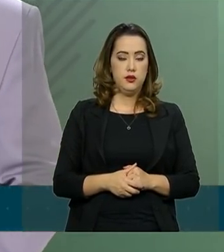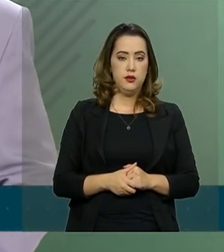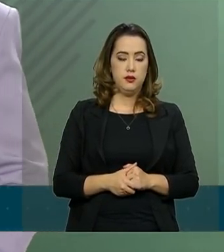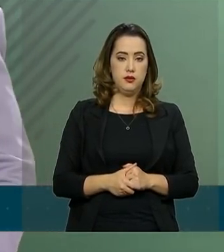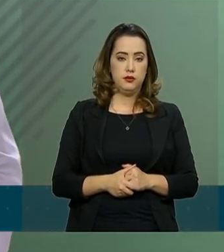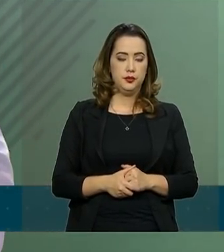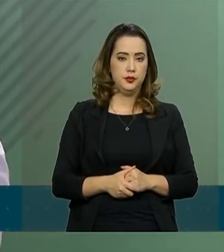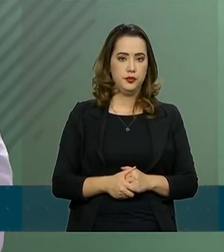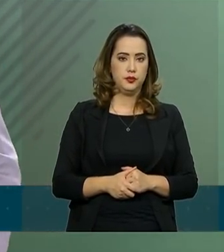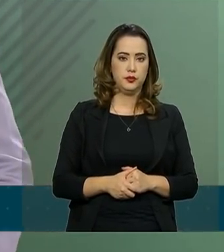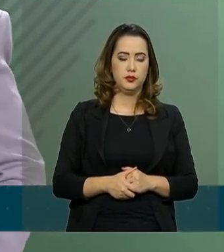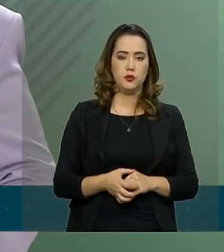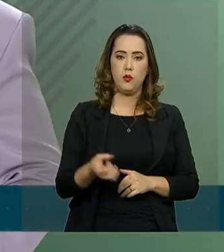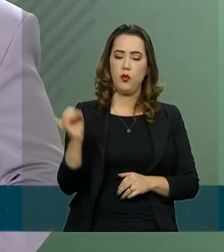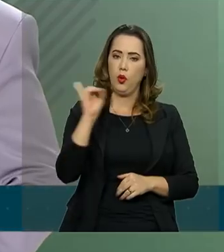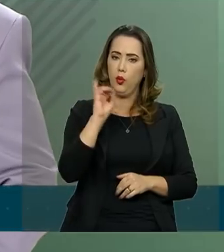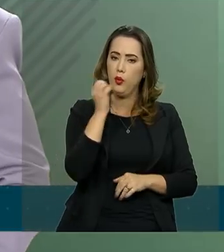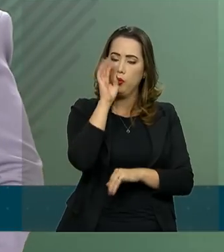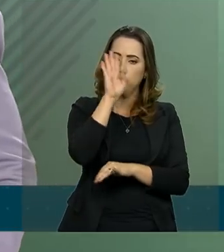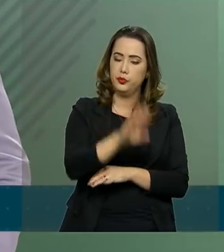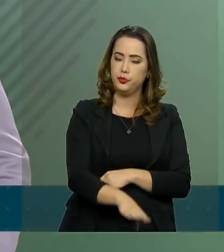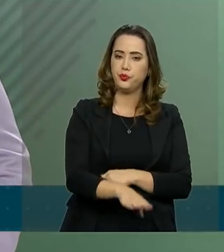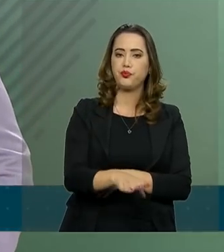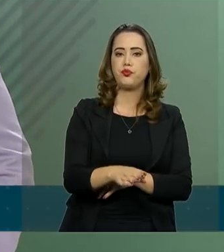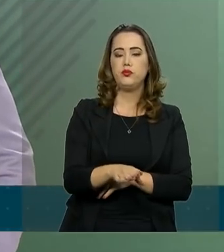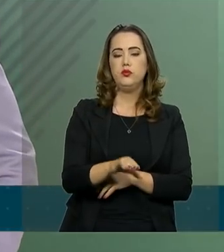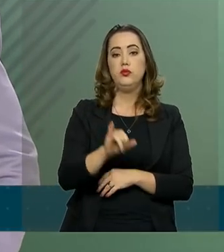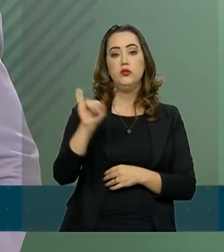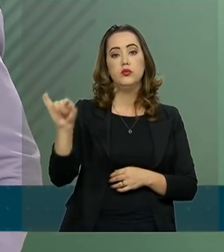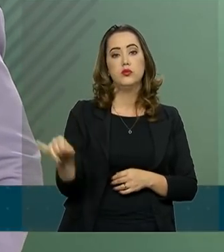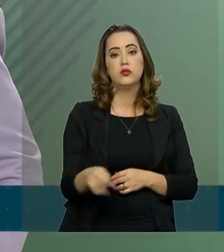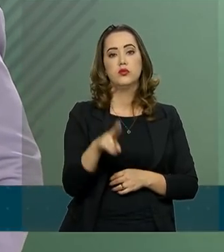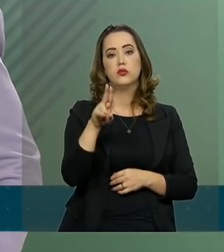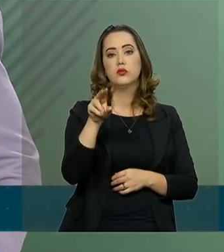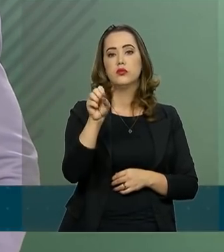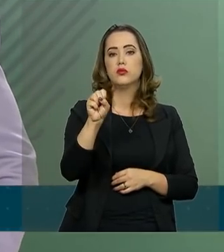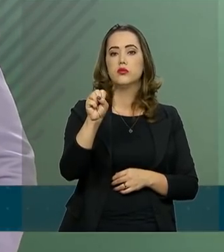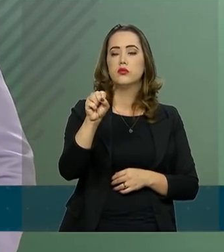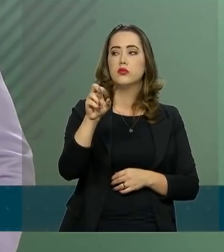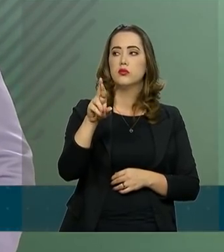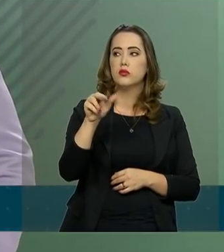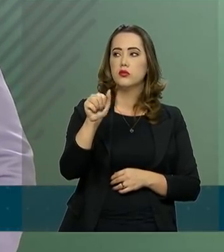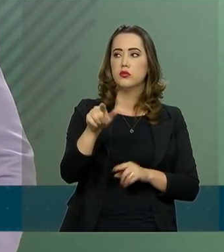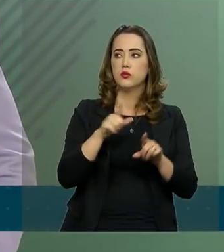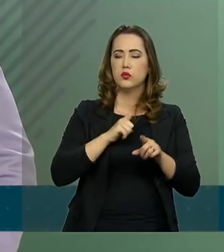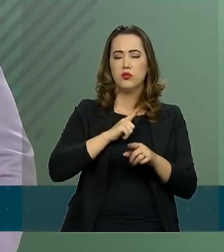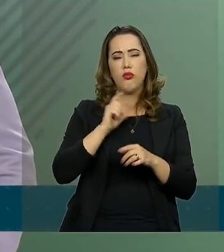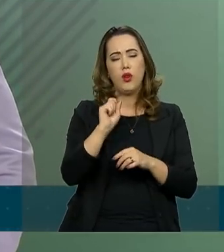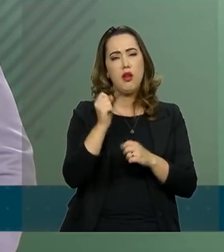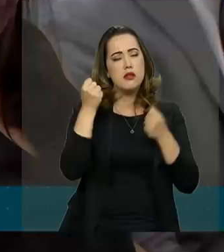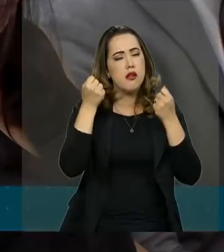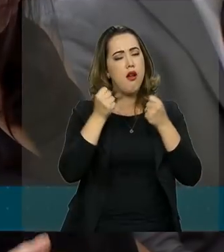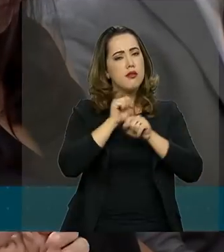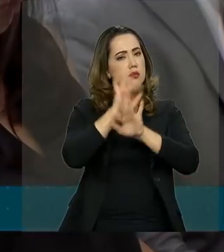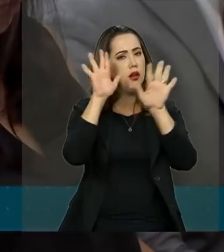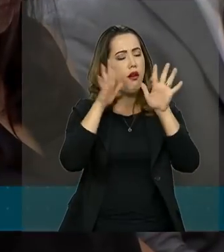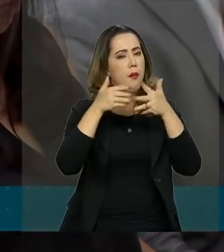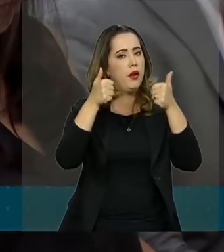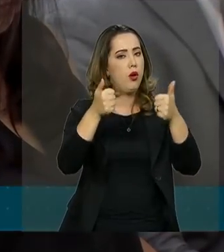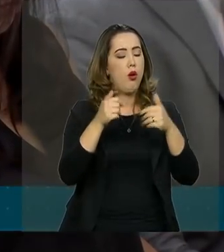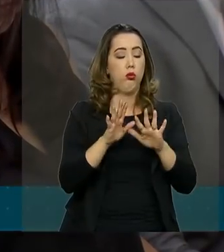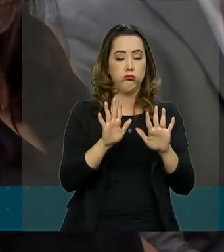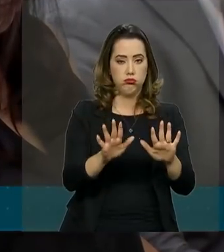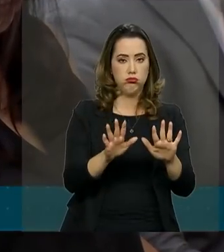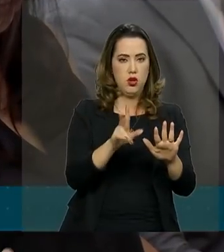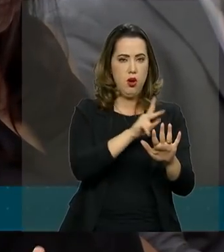Boa tarde, porta-voz. Tudo bom, Sara? Tudo, Jorge. O Sara Soares do Globo. Só para ficar mais claro, o presidente Bolsonaro autorizou